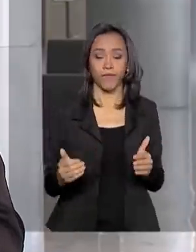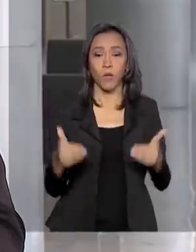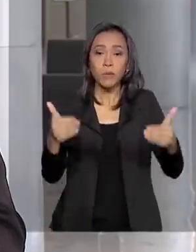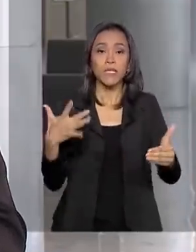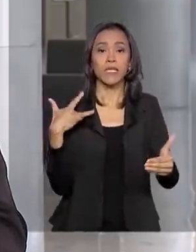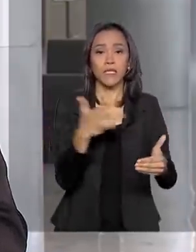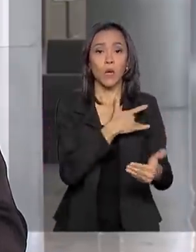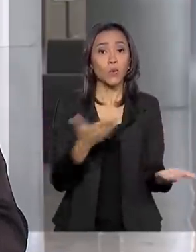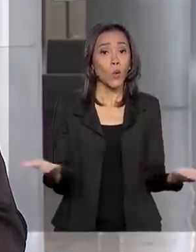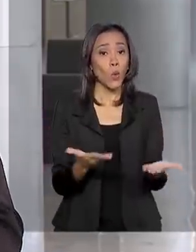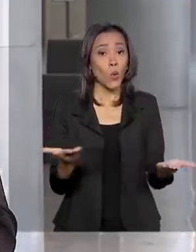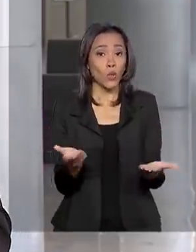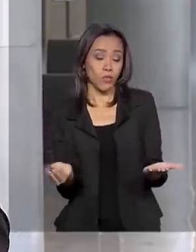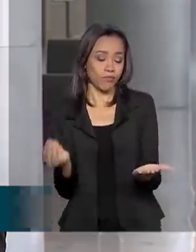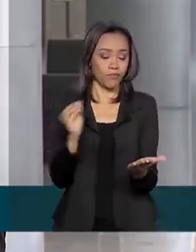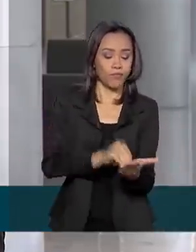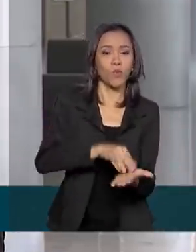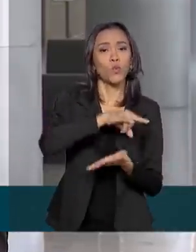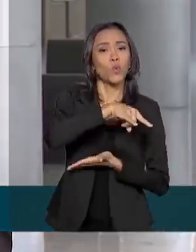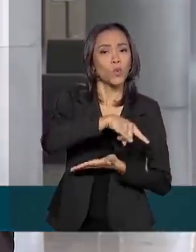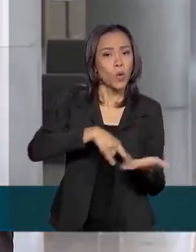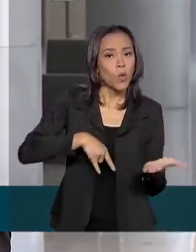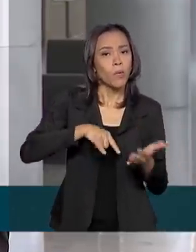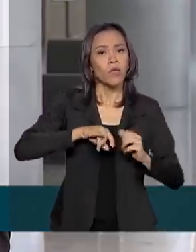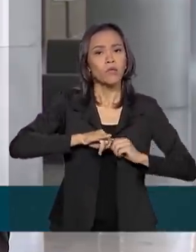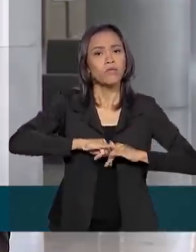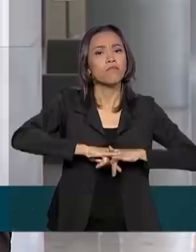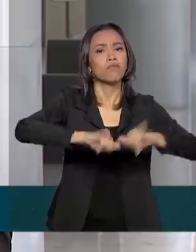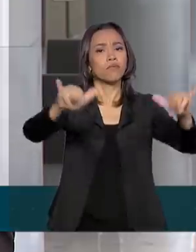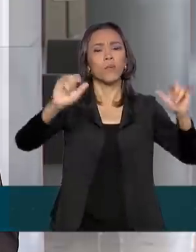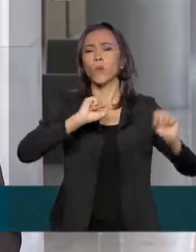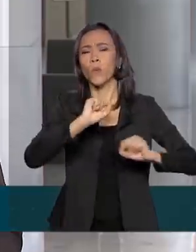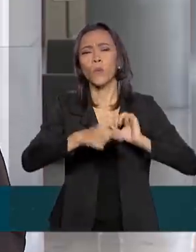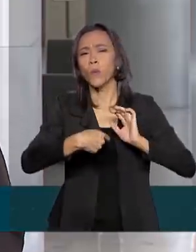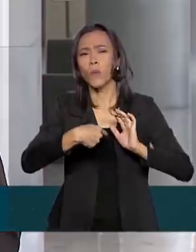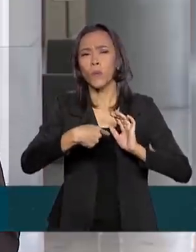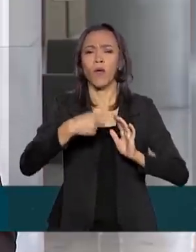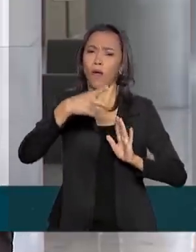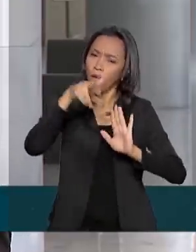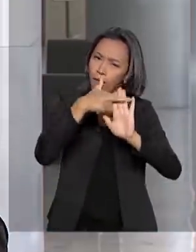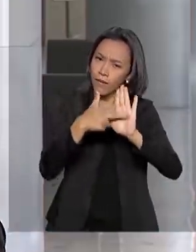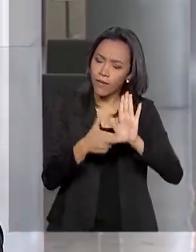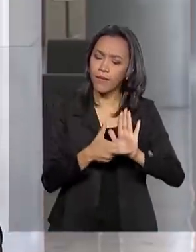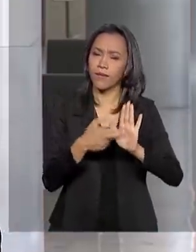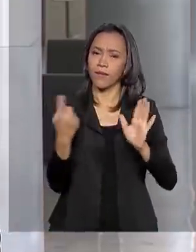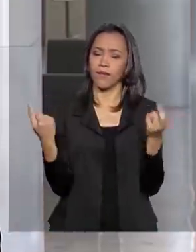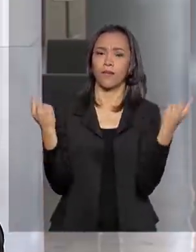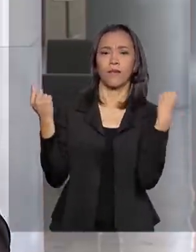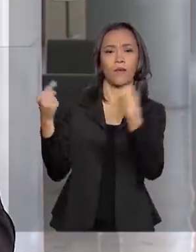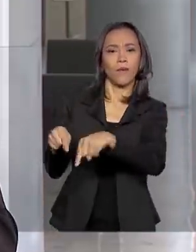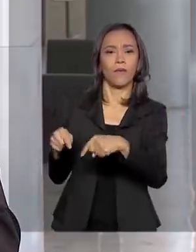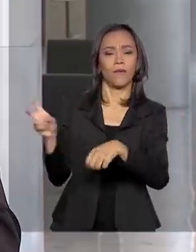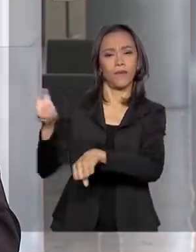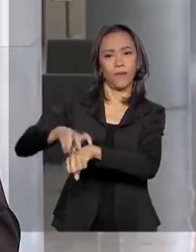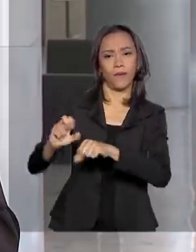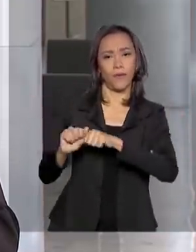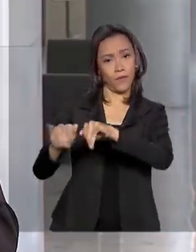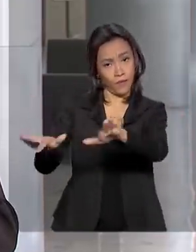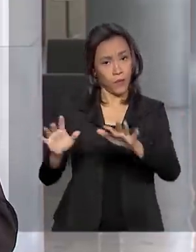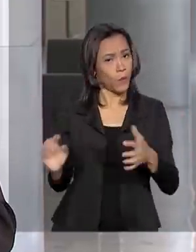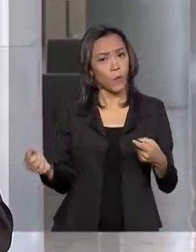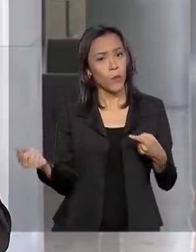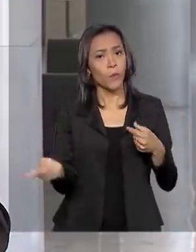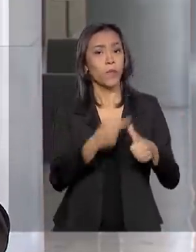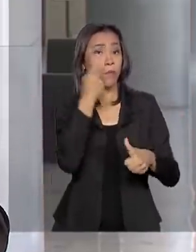hoje uma portaria que regulamenta medidas e ações de combate ao coronavírus, entre elas,